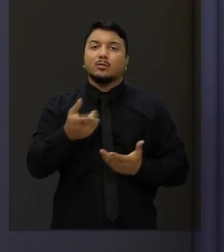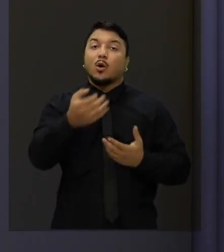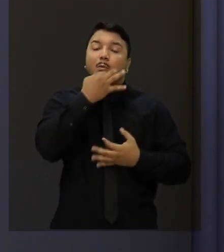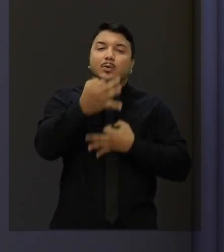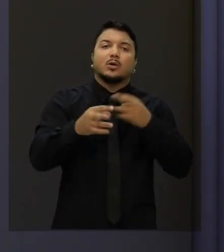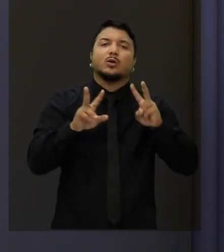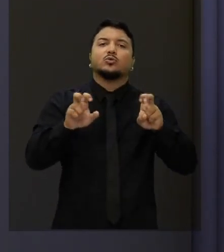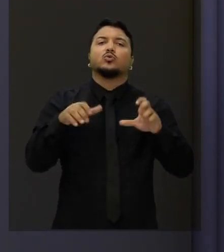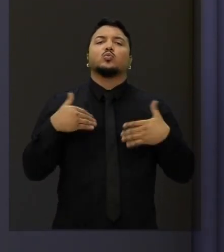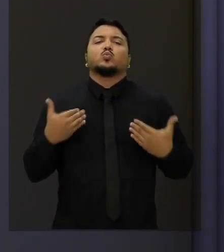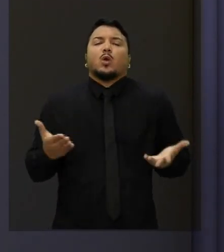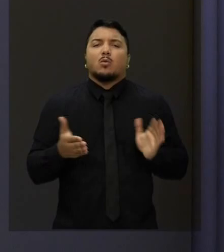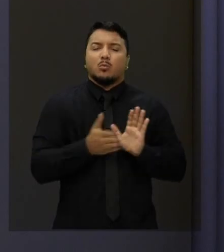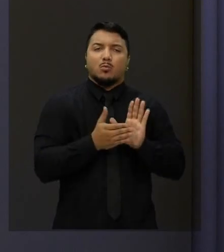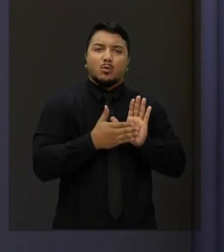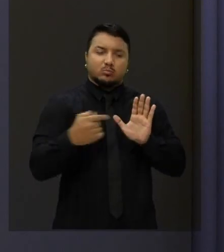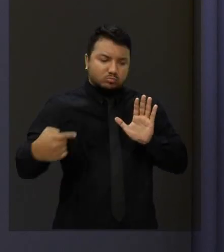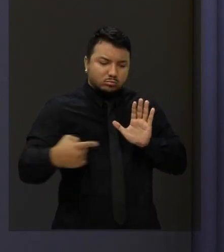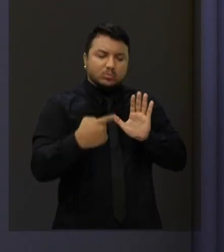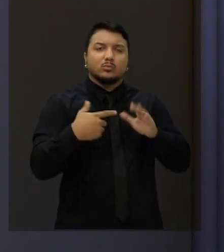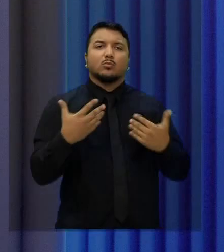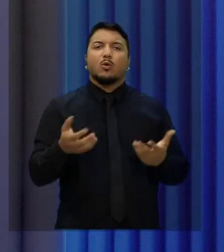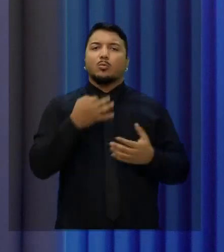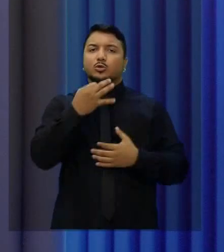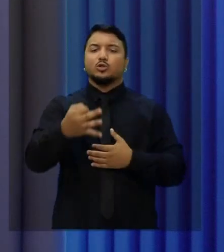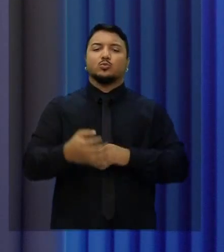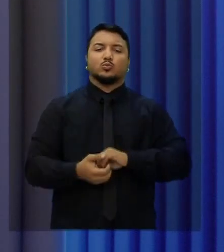sobre essa nossa proposta que beneficia o nosso povo.